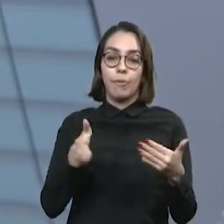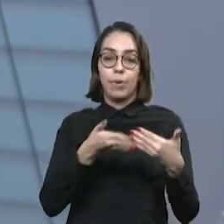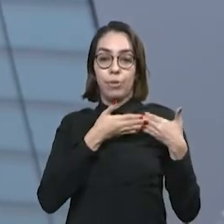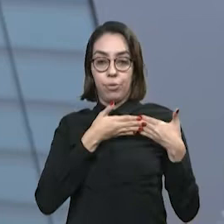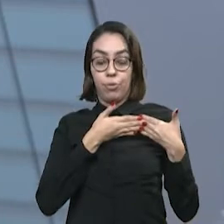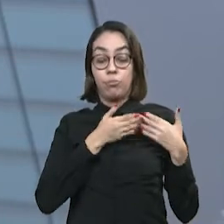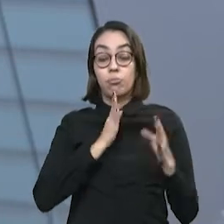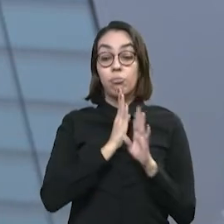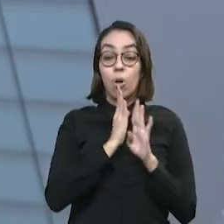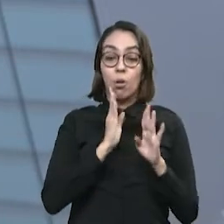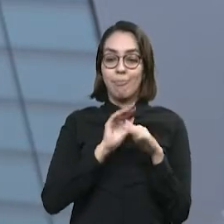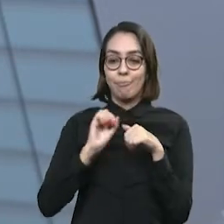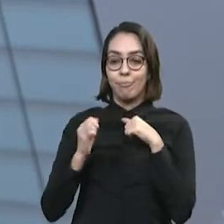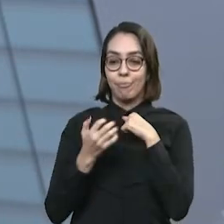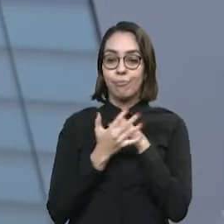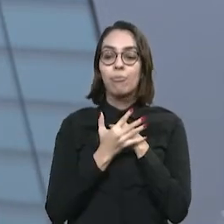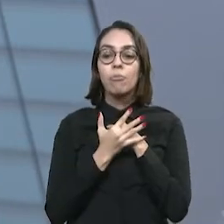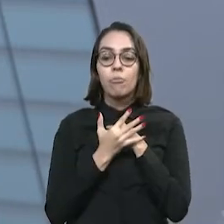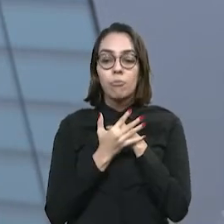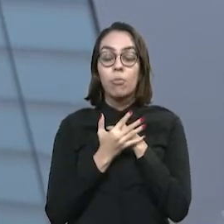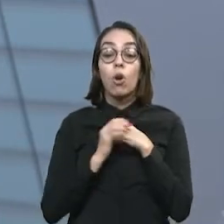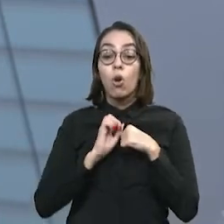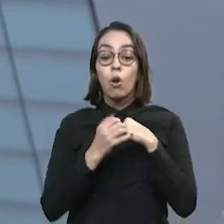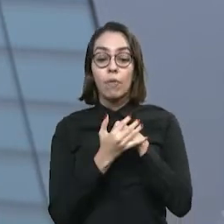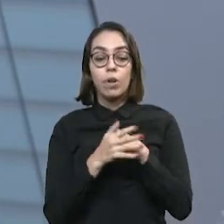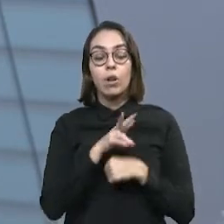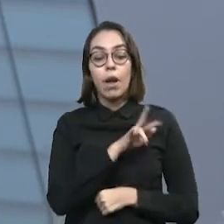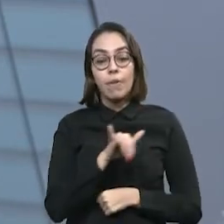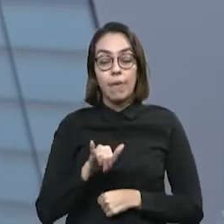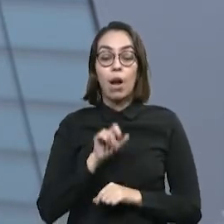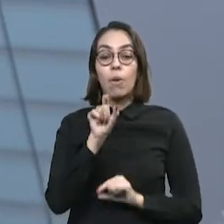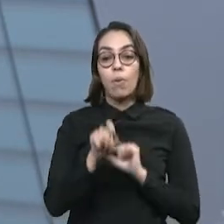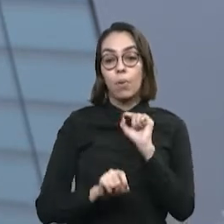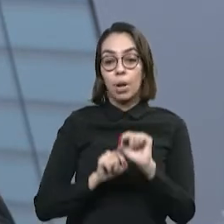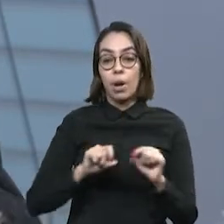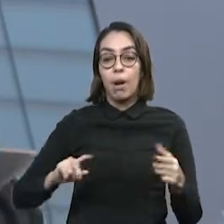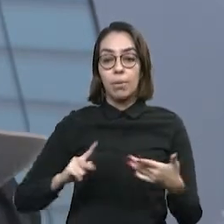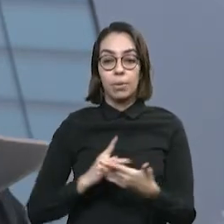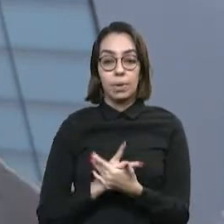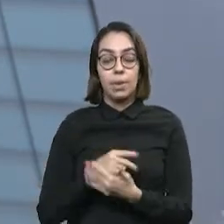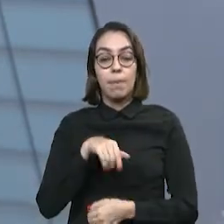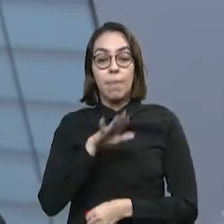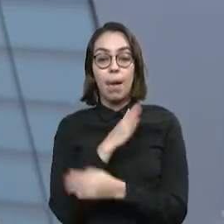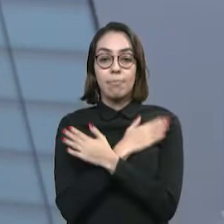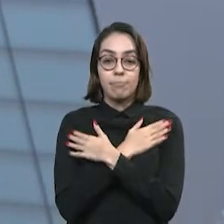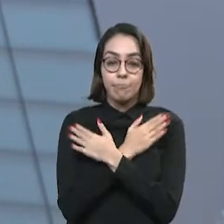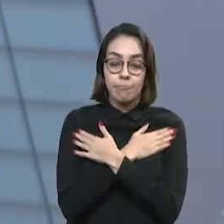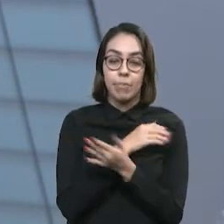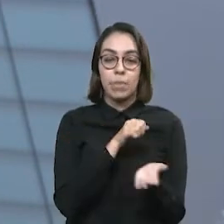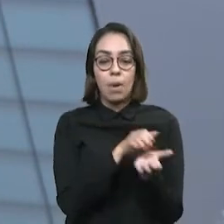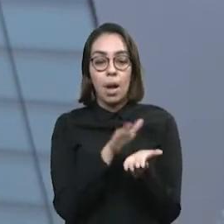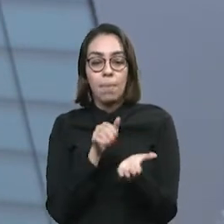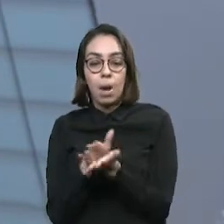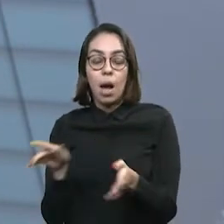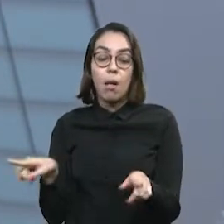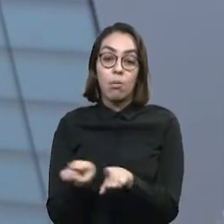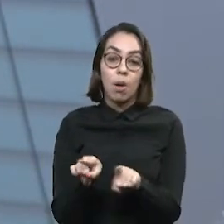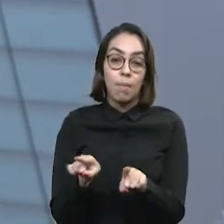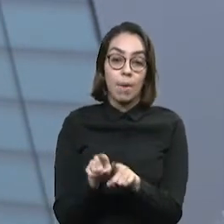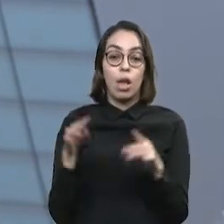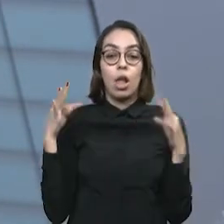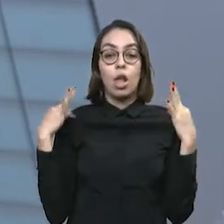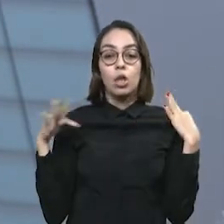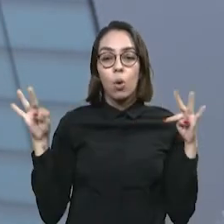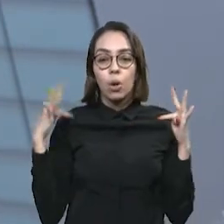conta da pandemia. E isso gerou milhares de desemprego. O impacto também atingiu, por exemplo, a indústria do turismo. Alguns hotéis em